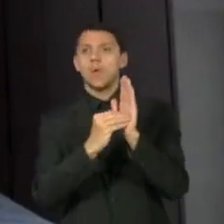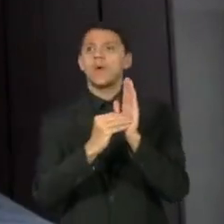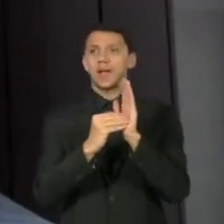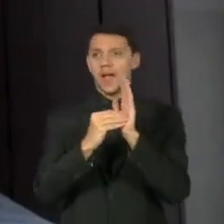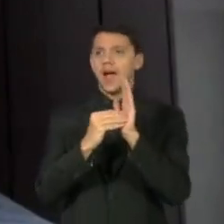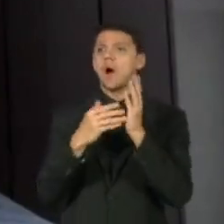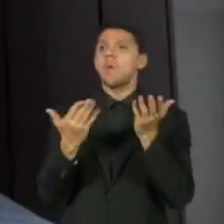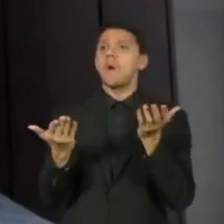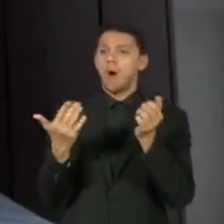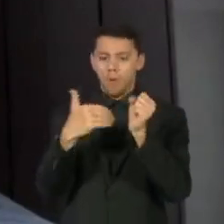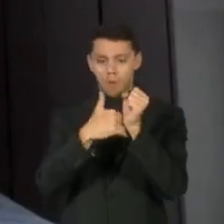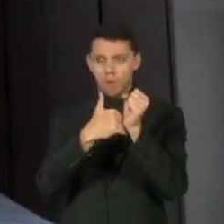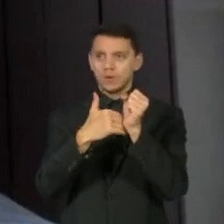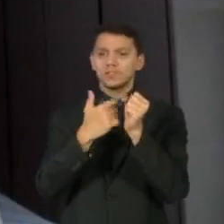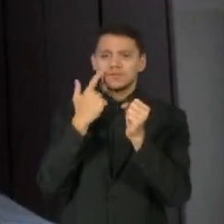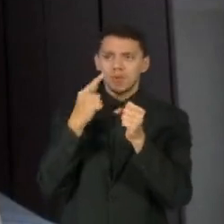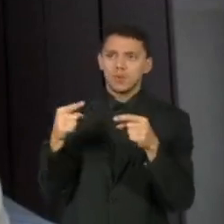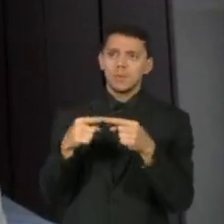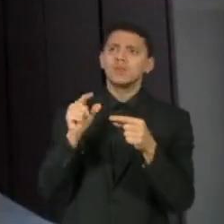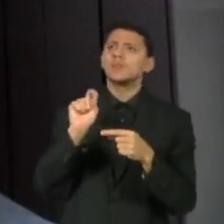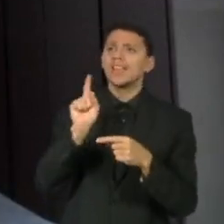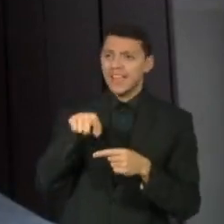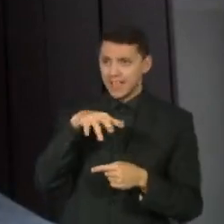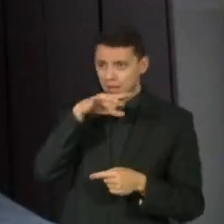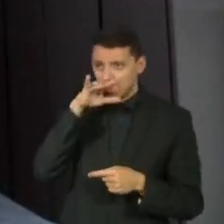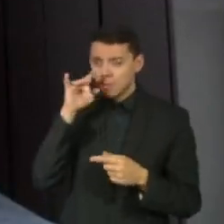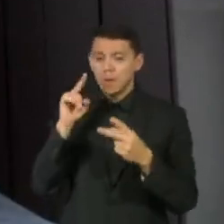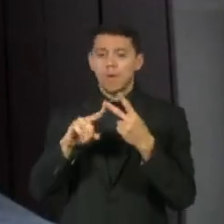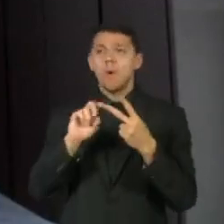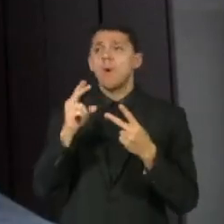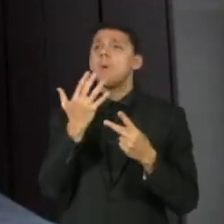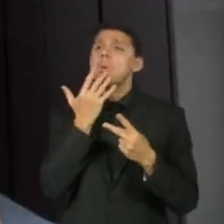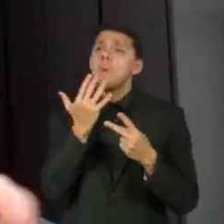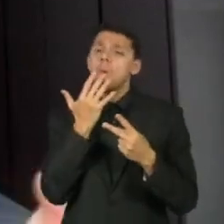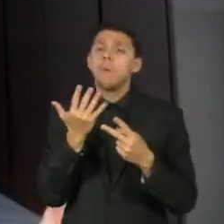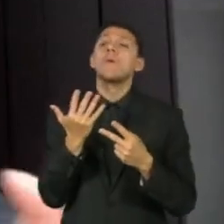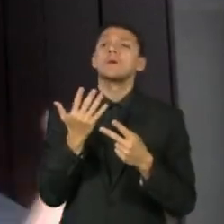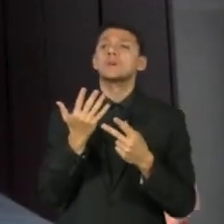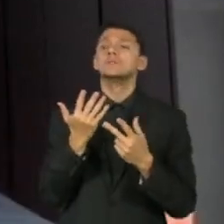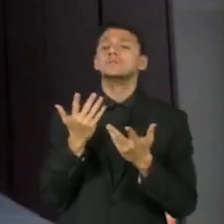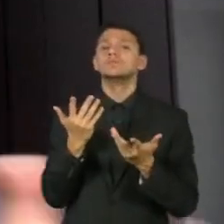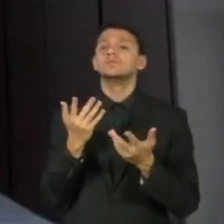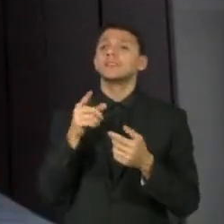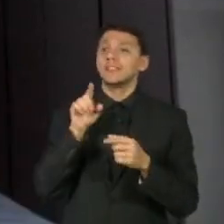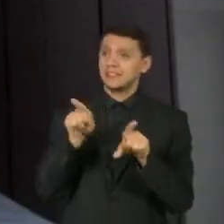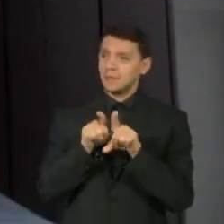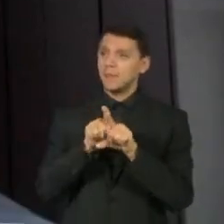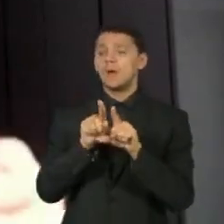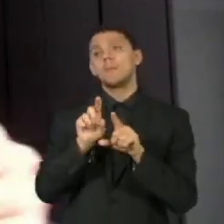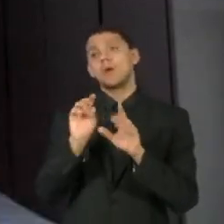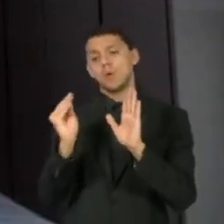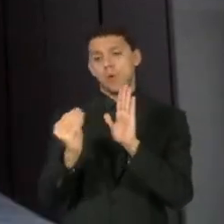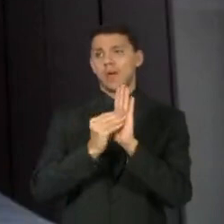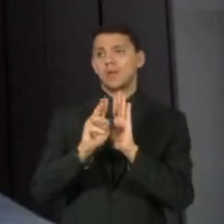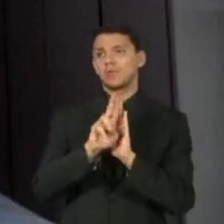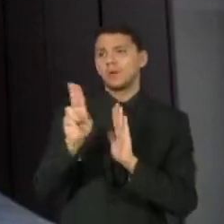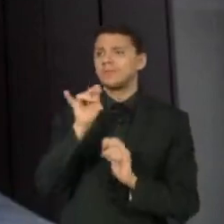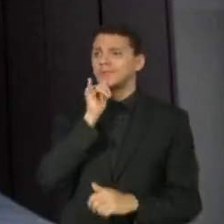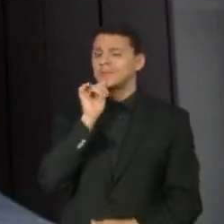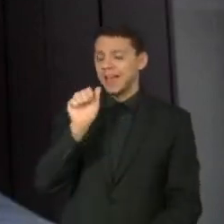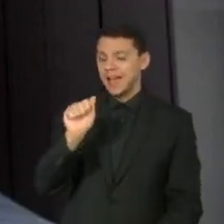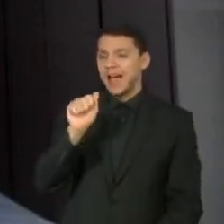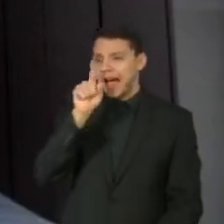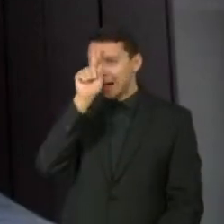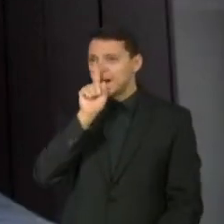esse aditivo pertence, então, se ele é um aromatizante, se ele é um corante, ou colocar o nome mesmo desse aditivo. Então, amarelo